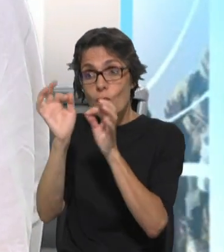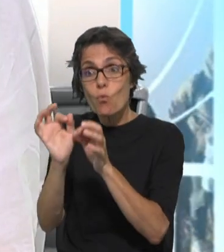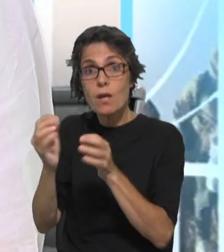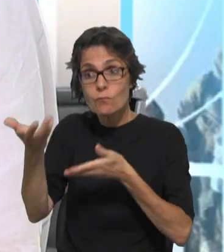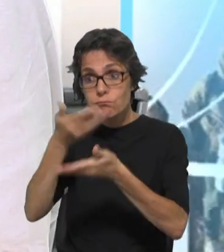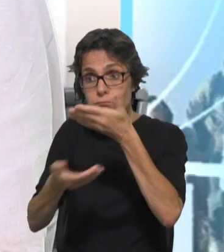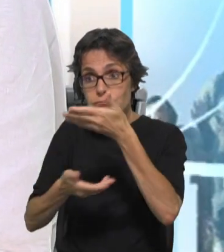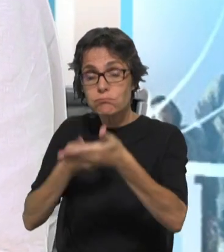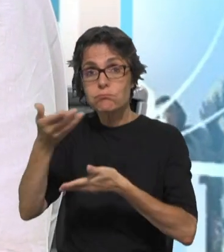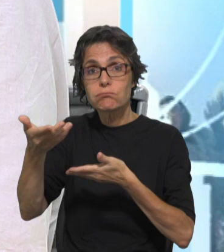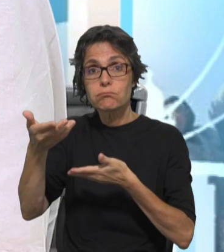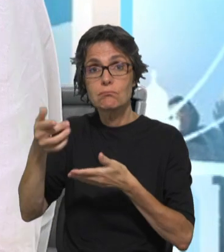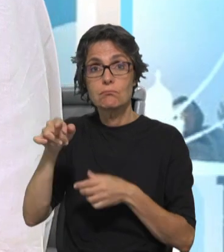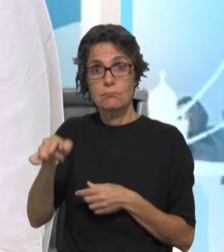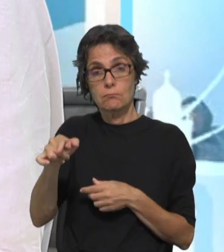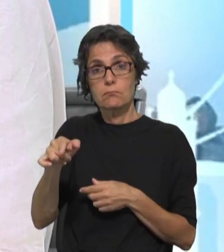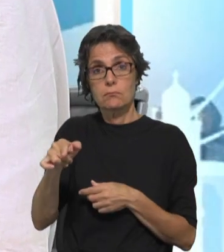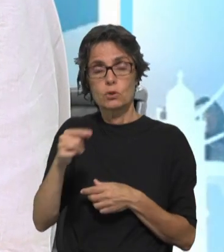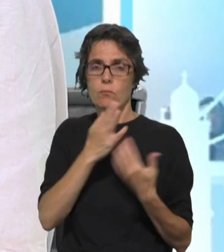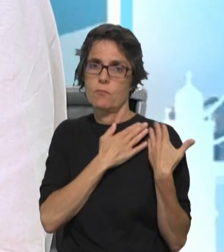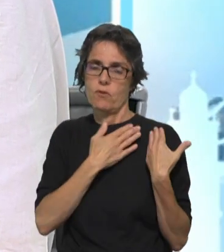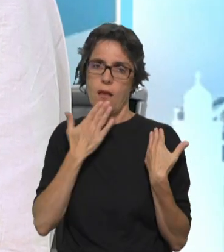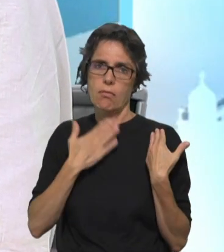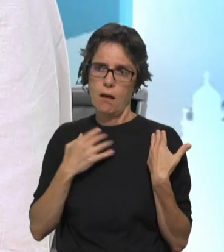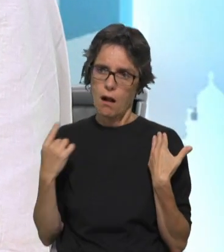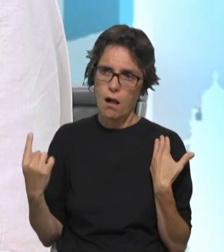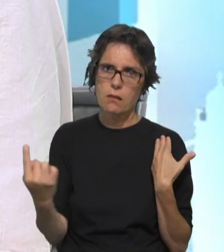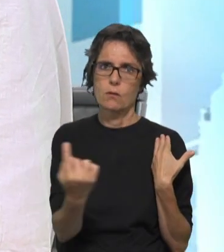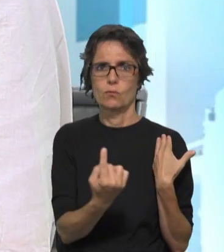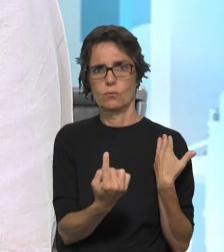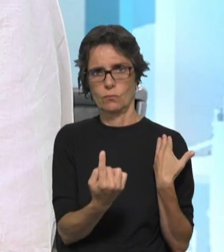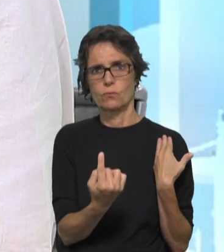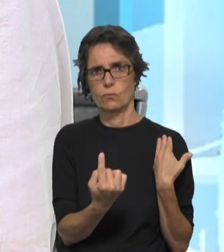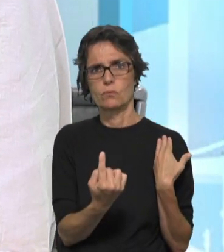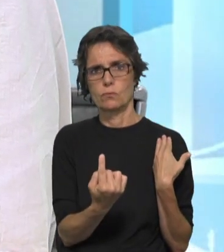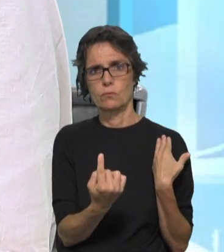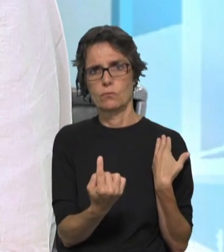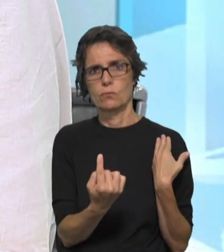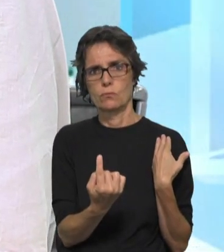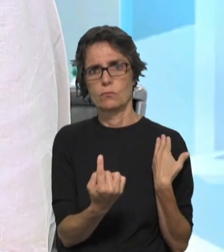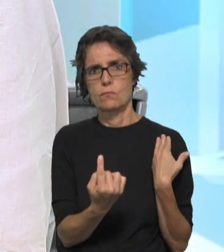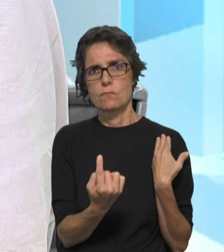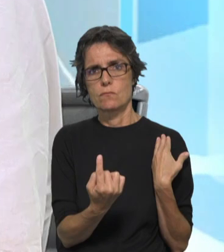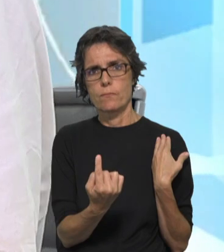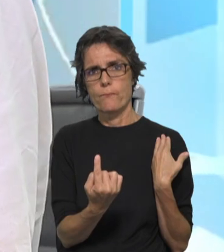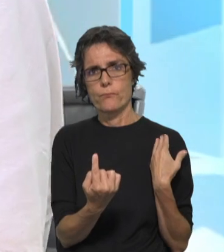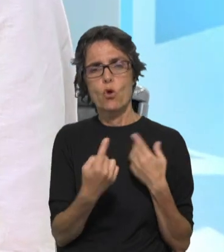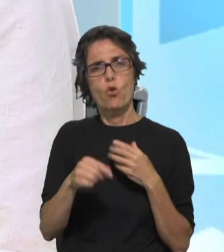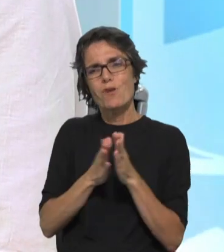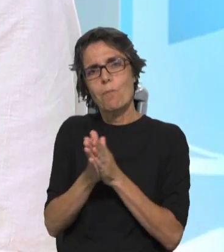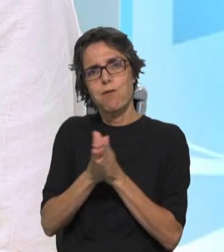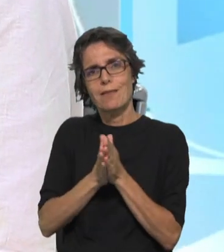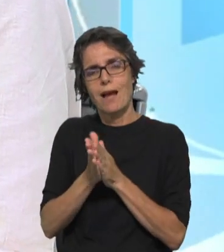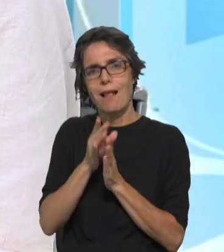somos Terra. E isto dá-nos outra responsabilidade, não é? Isto não é simplesmente para uso fruto.